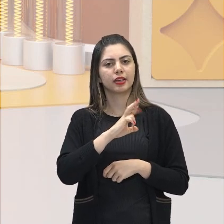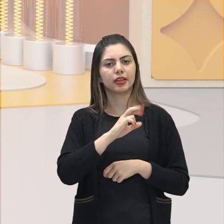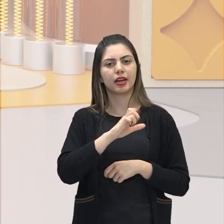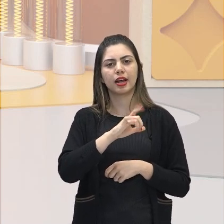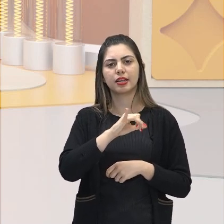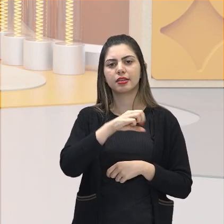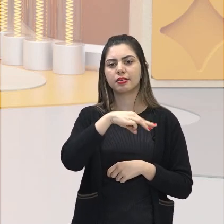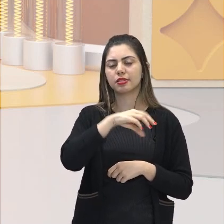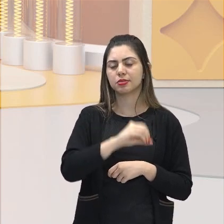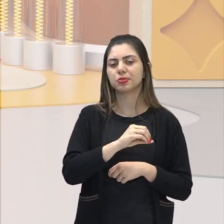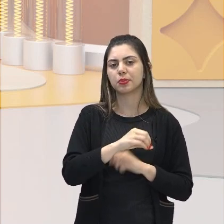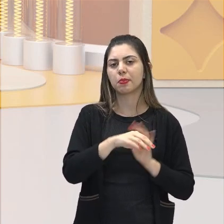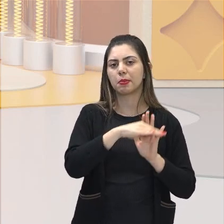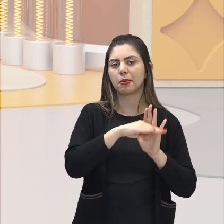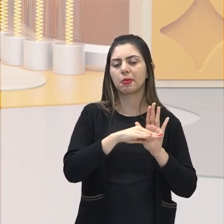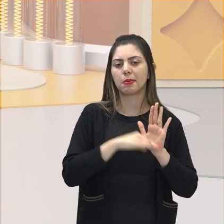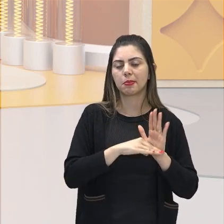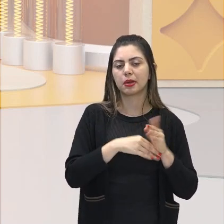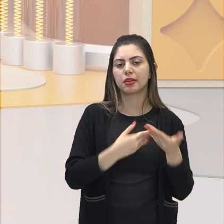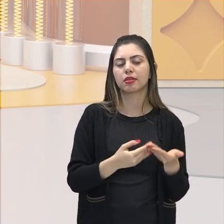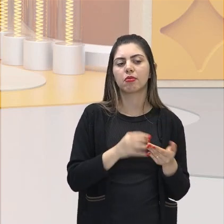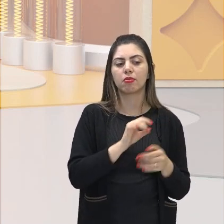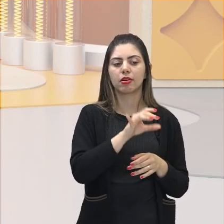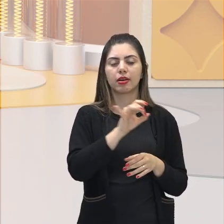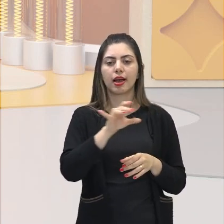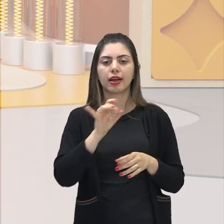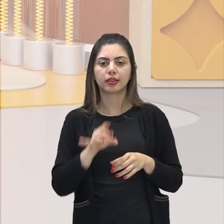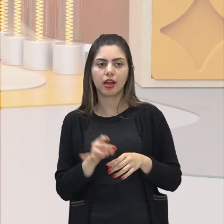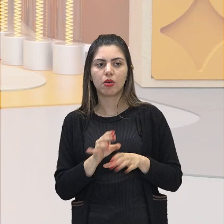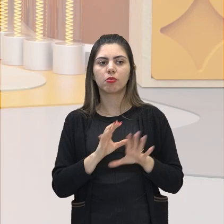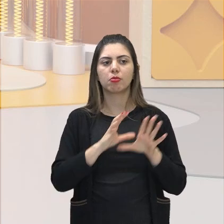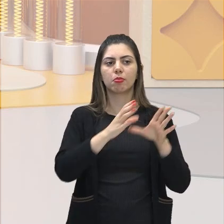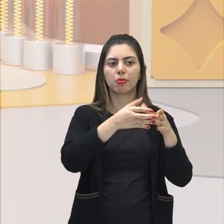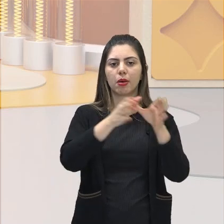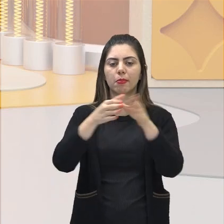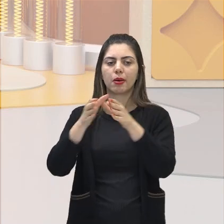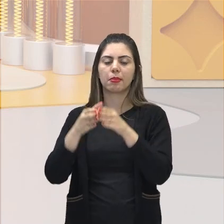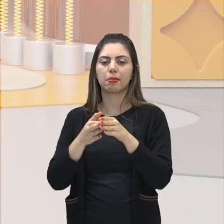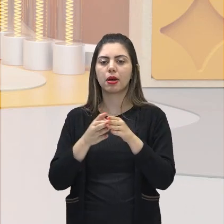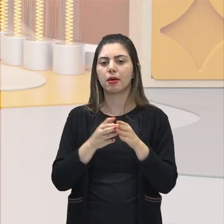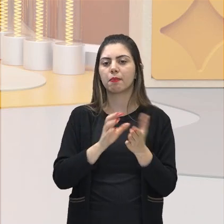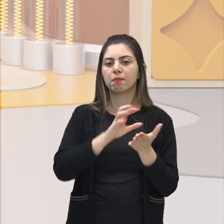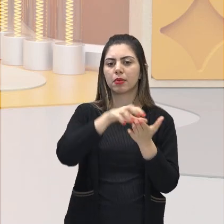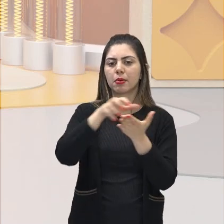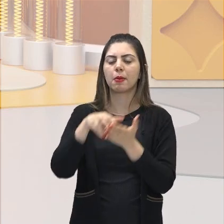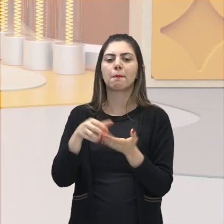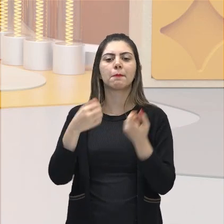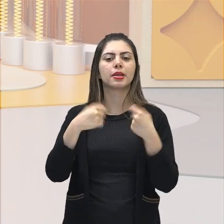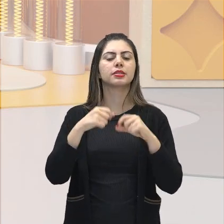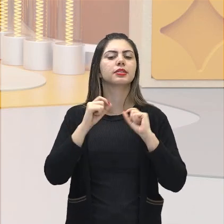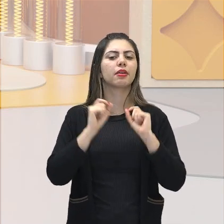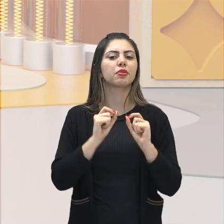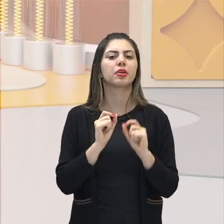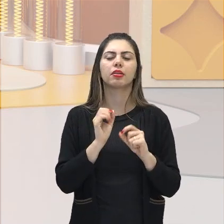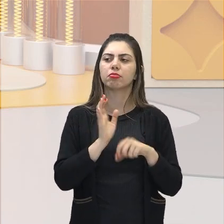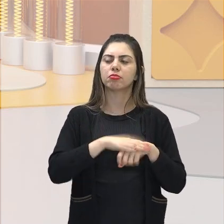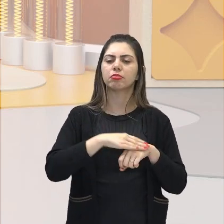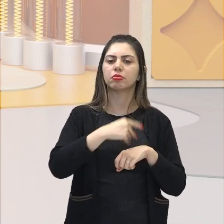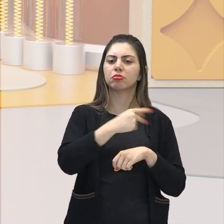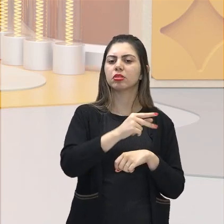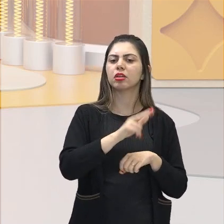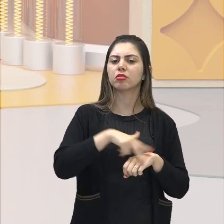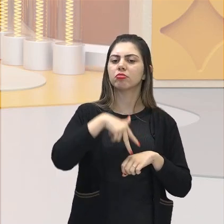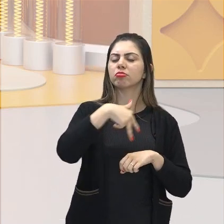Partido Liberal. Ou seja, cada província deveria começar a ter o quê? Uma autodominância. Não